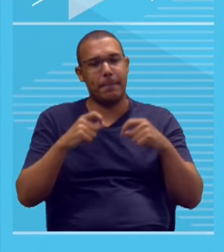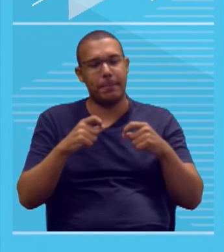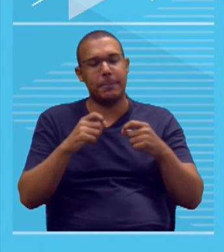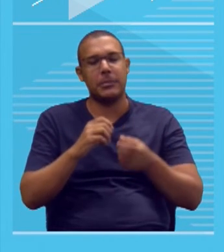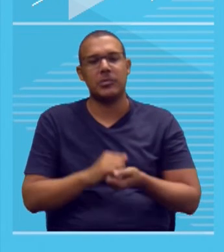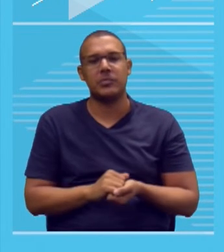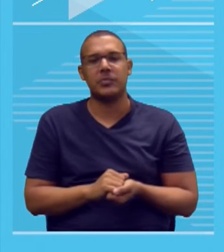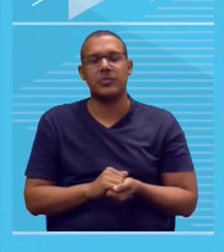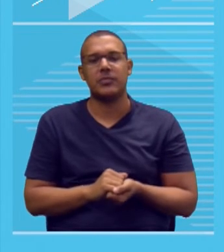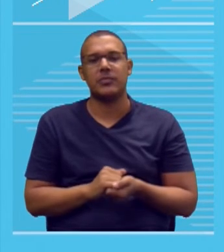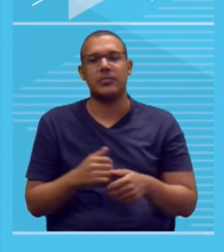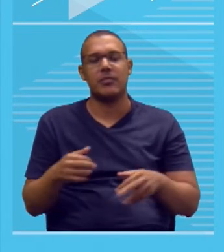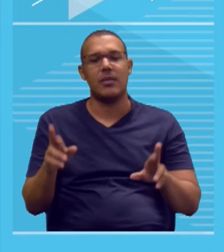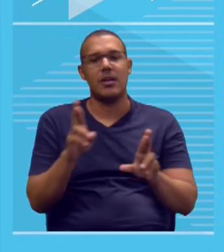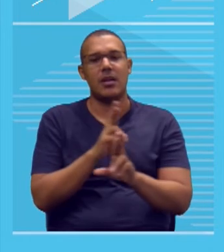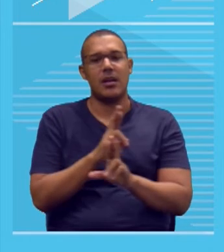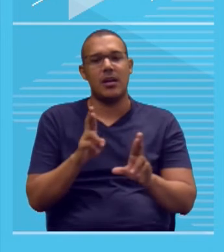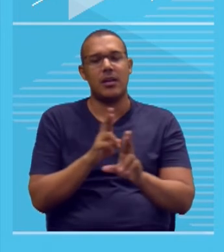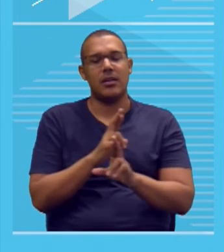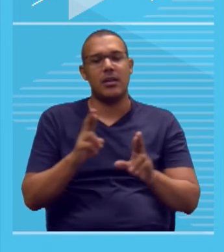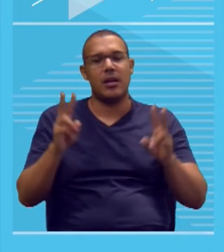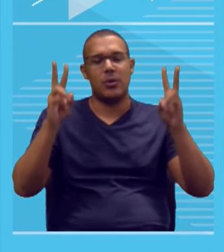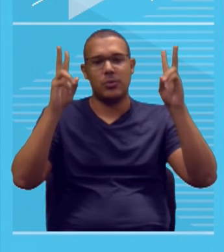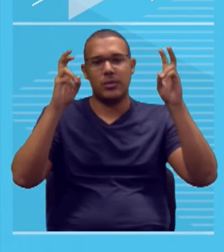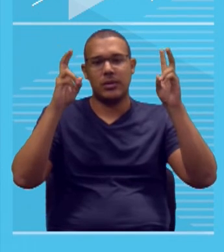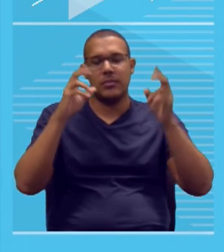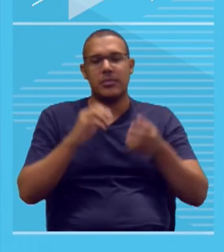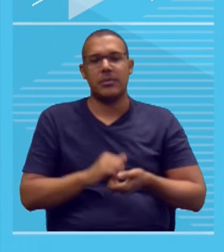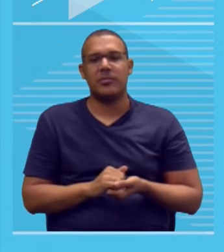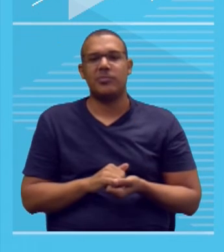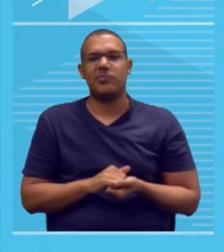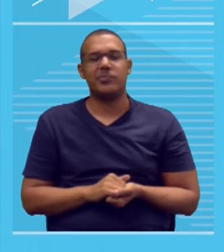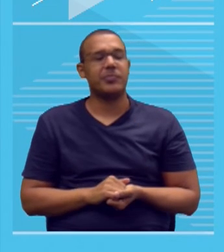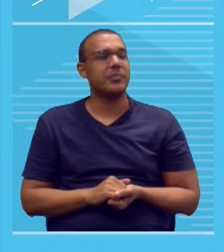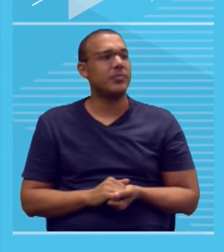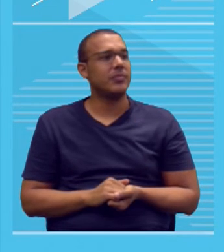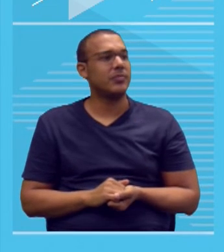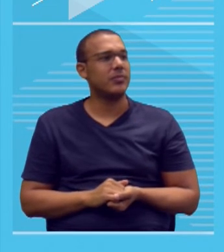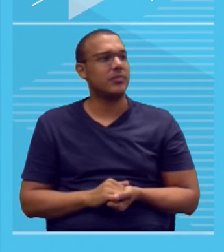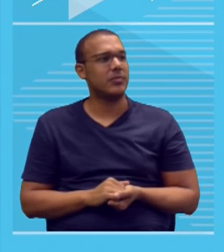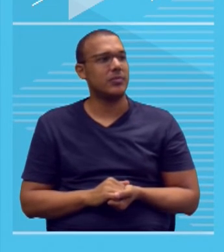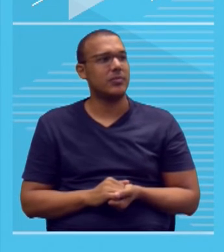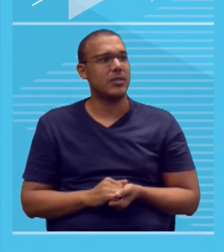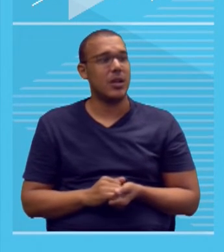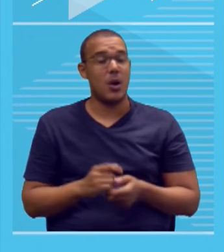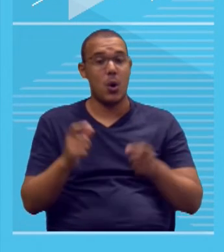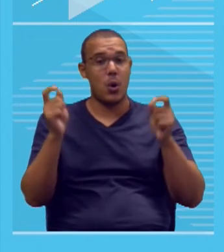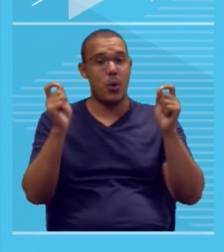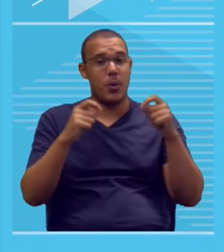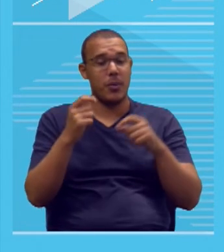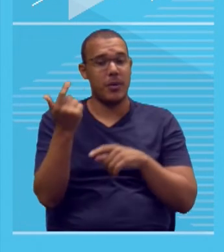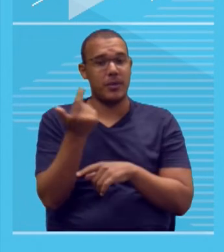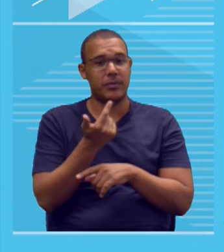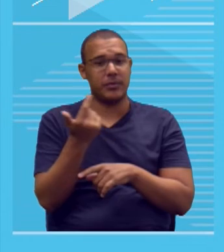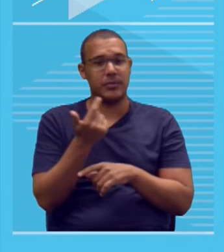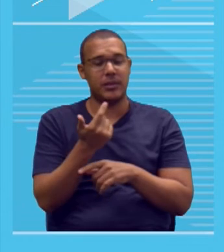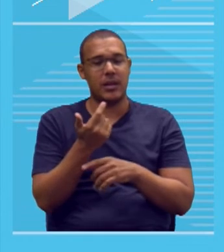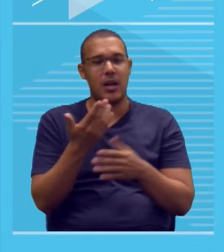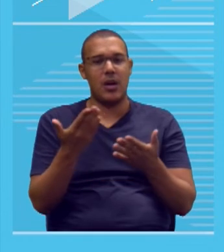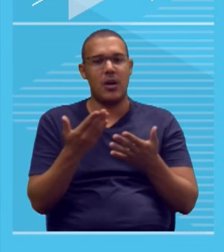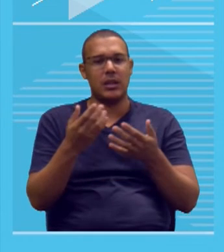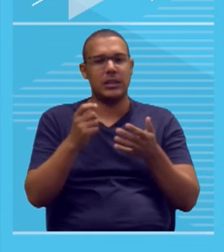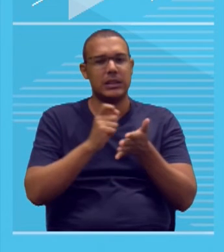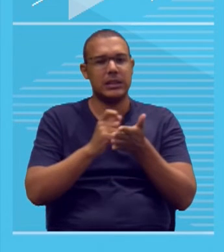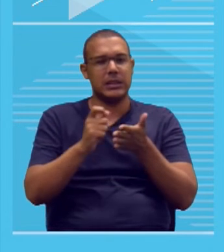devam estar relacionadas ao recorte temático, tá? Aí, isso aí é a competência 2. Quando ele fala em escrita formal,